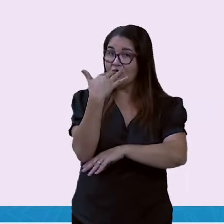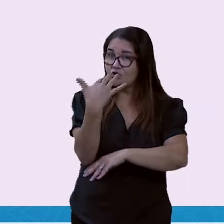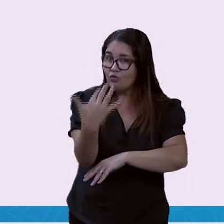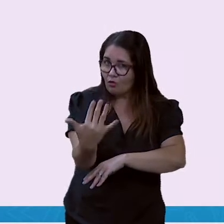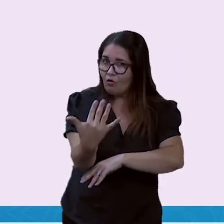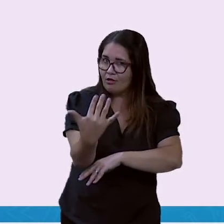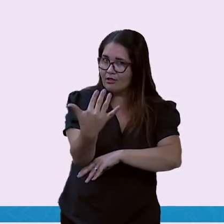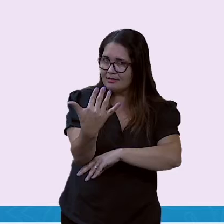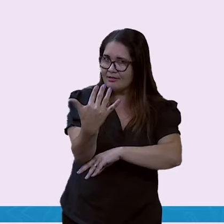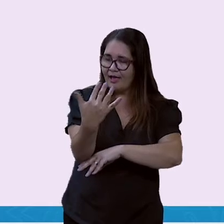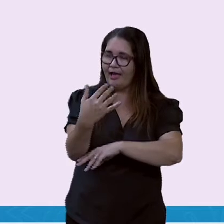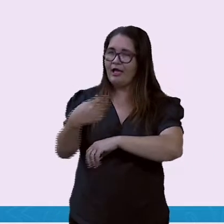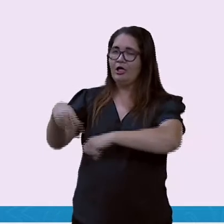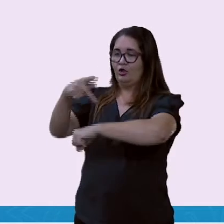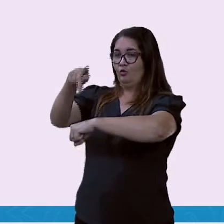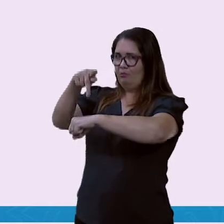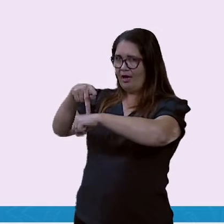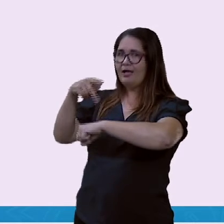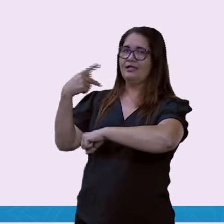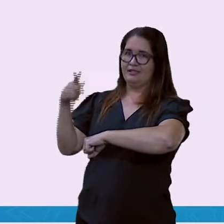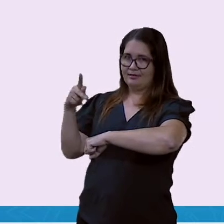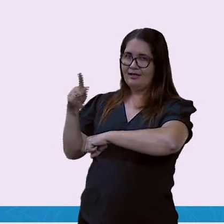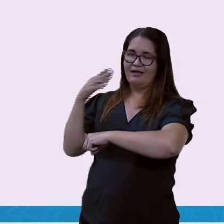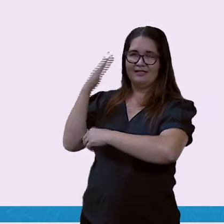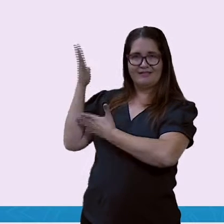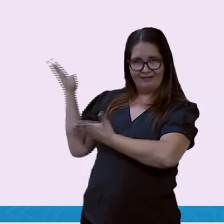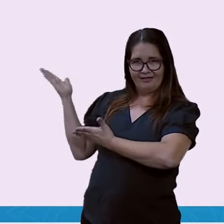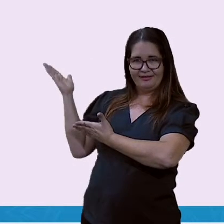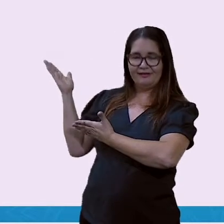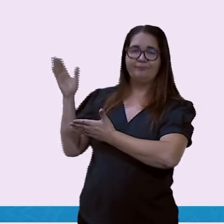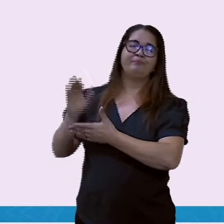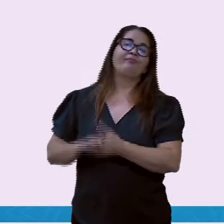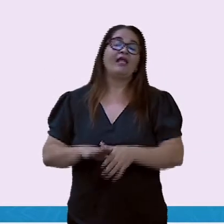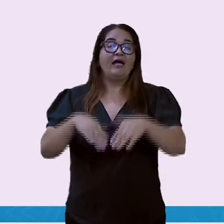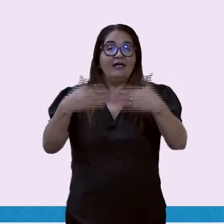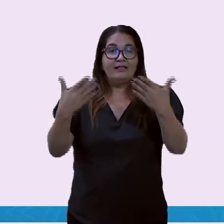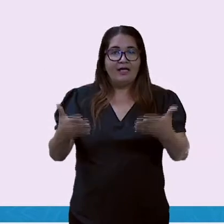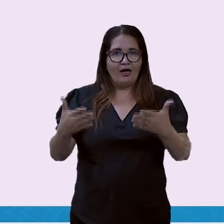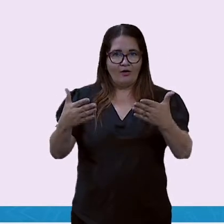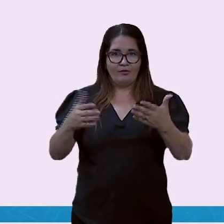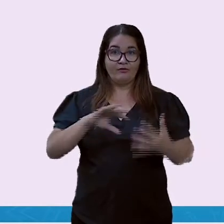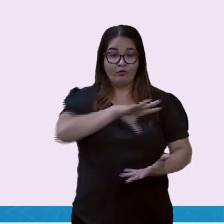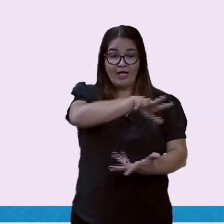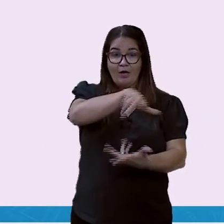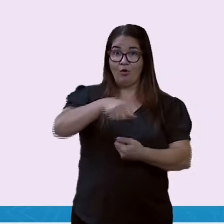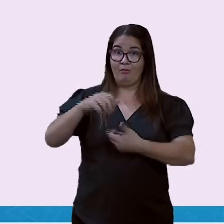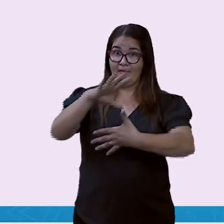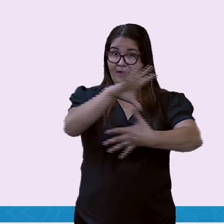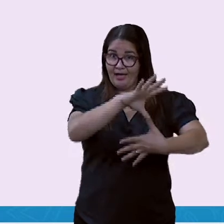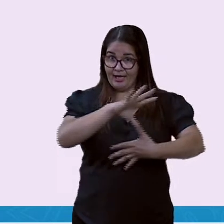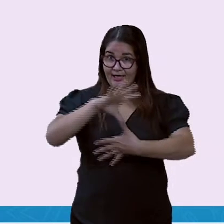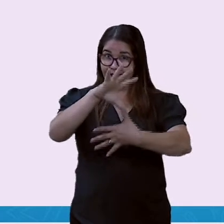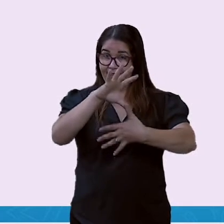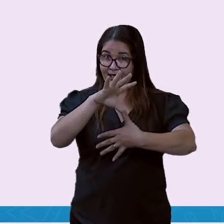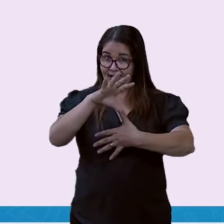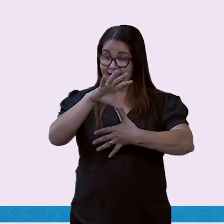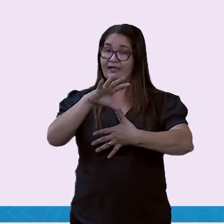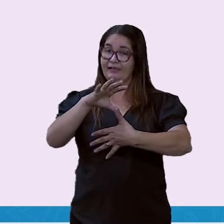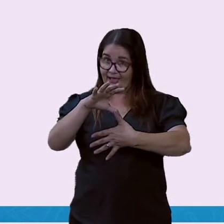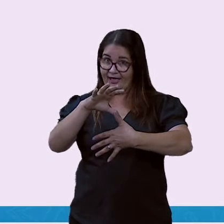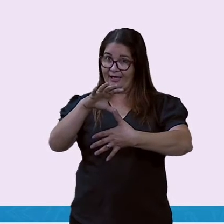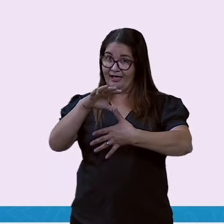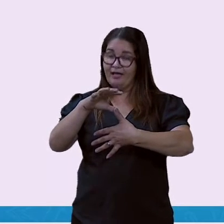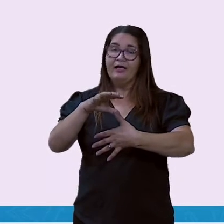foi a Copa América de 2021 que aconteceu aqui no Brasil. O grupo A